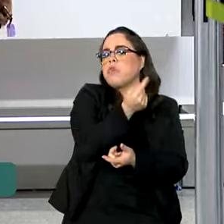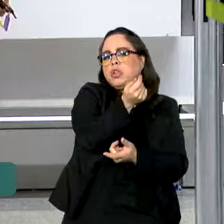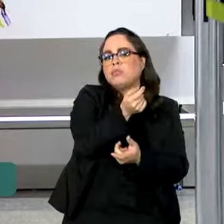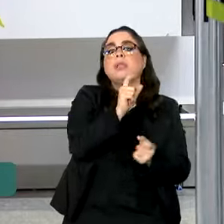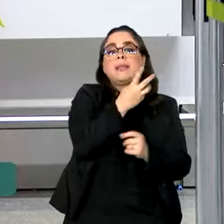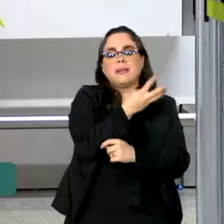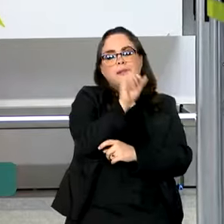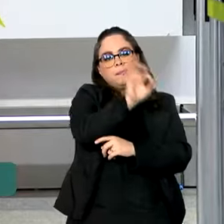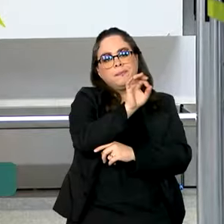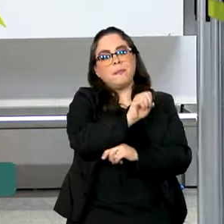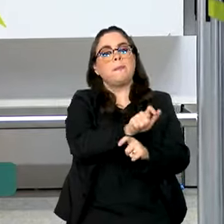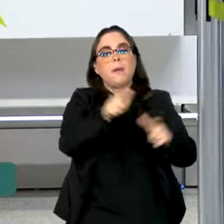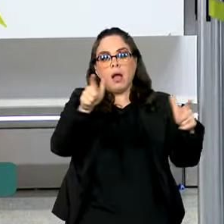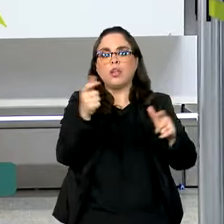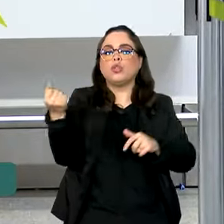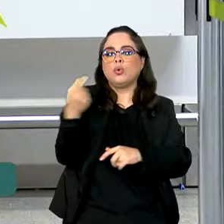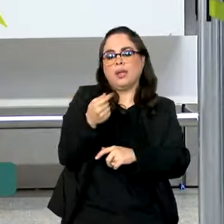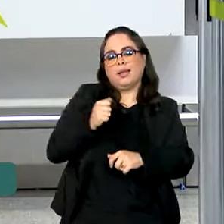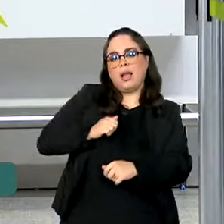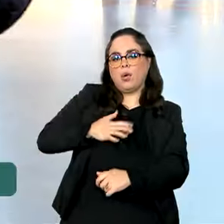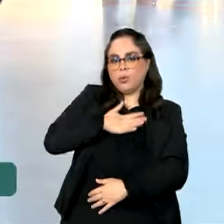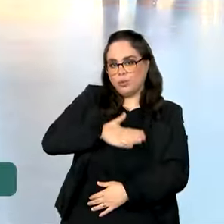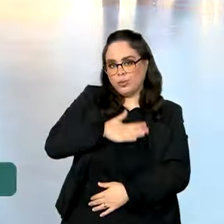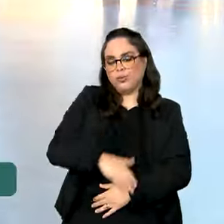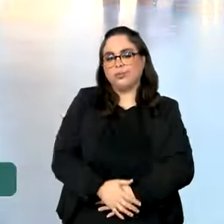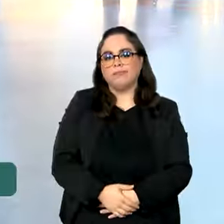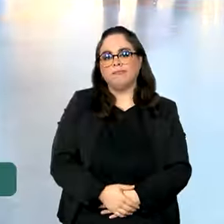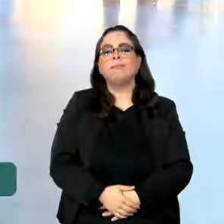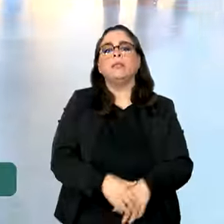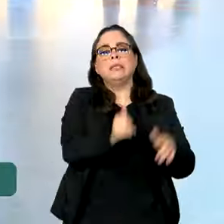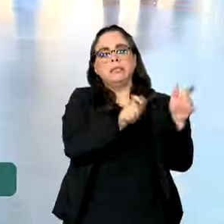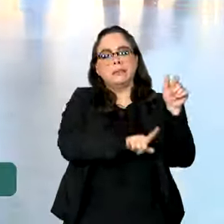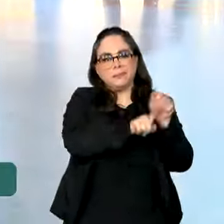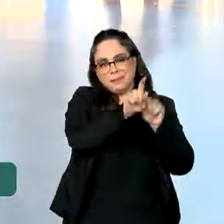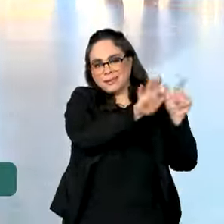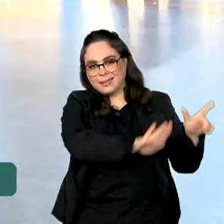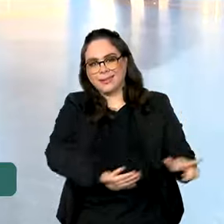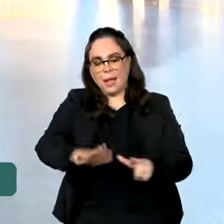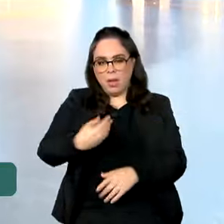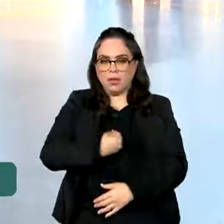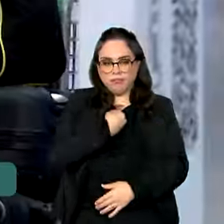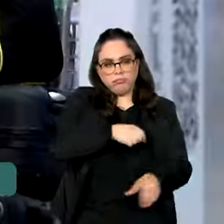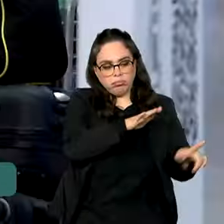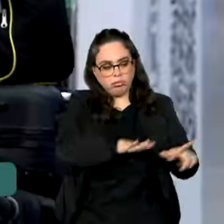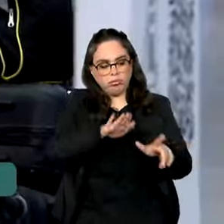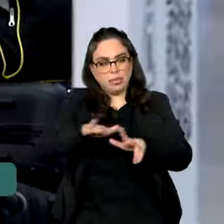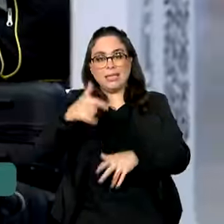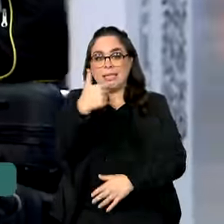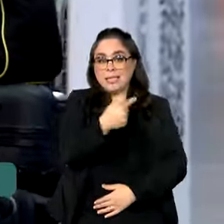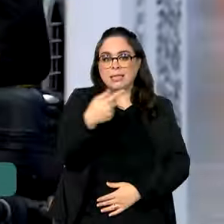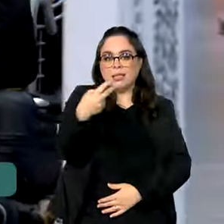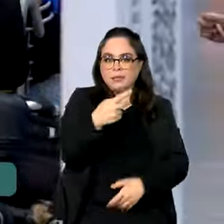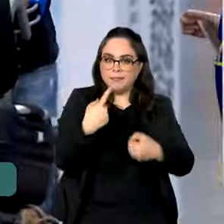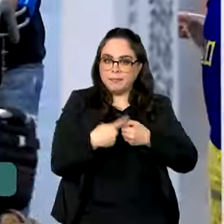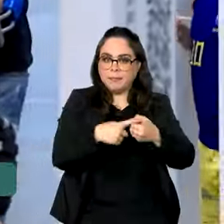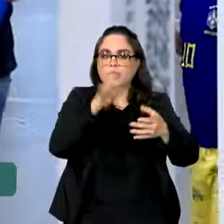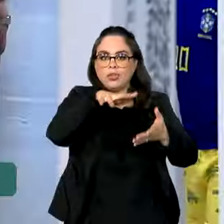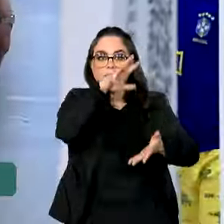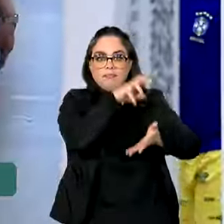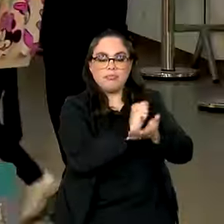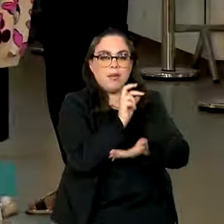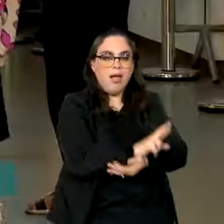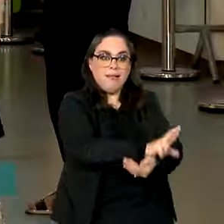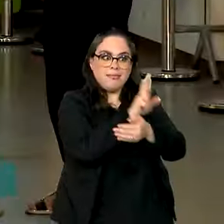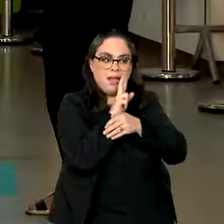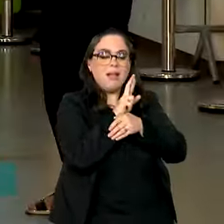maior do que na última semana de agosto. Nas primeiras semanas, ao menos 72 cidades registraram reservas,